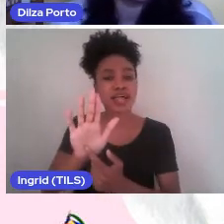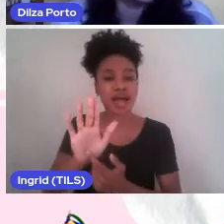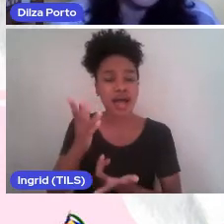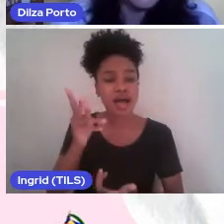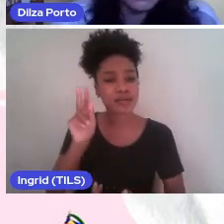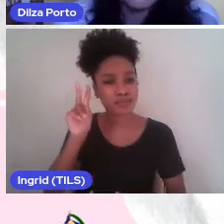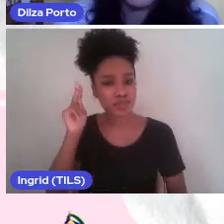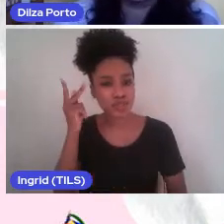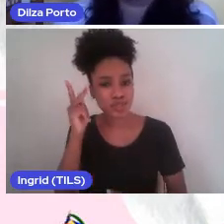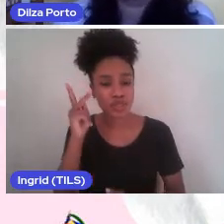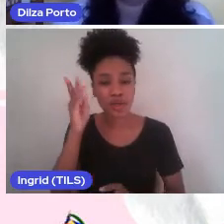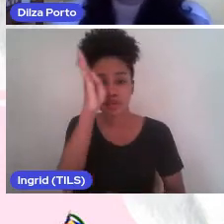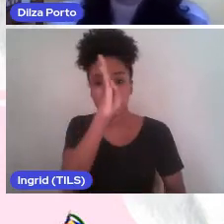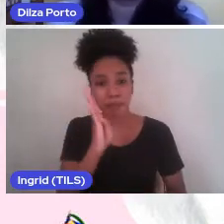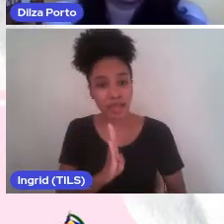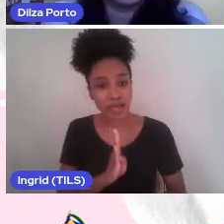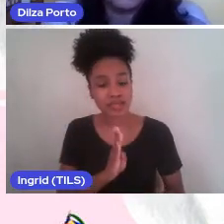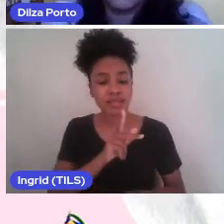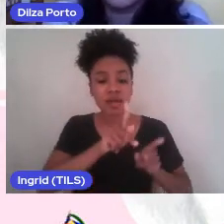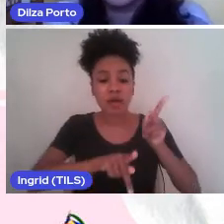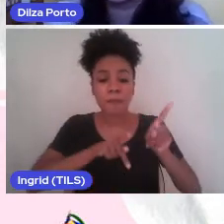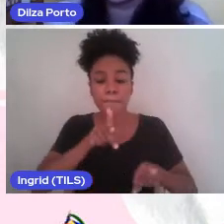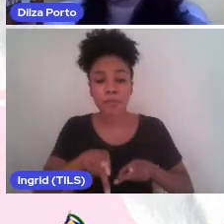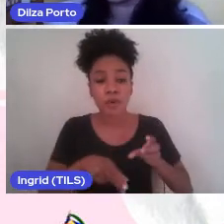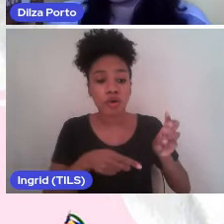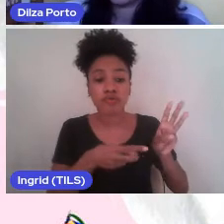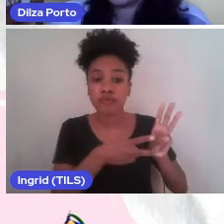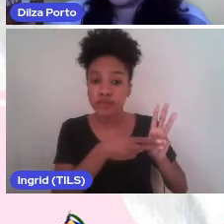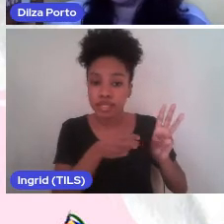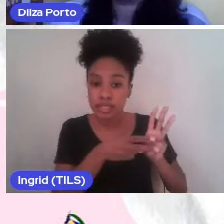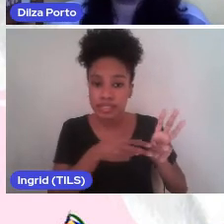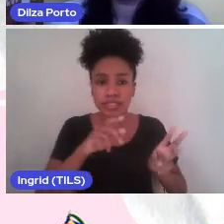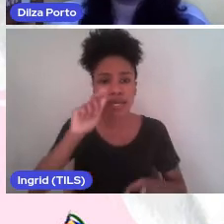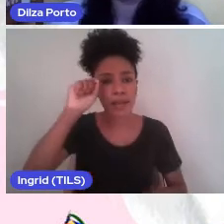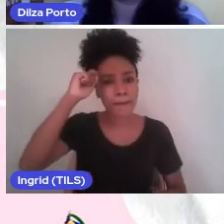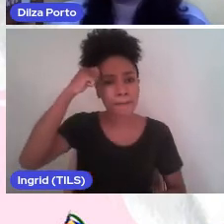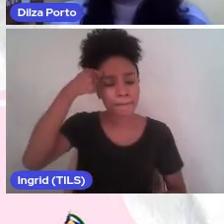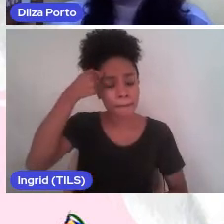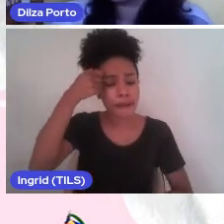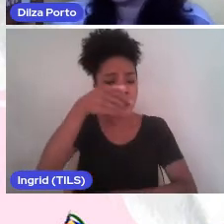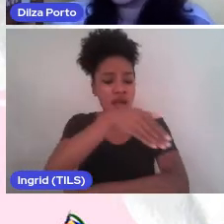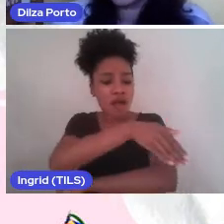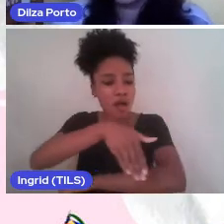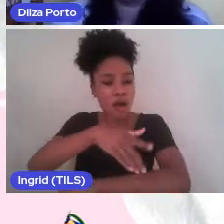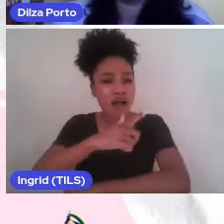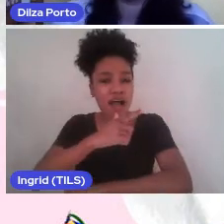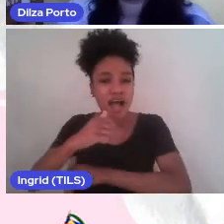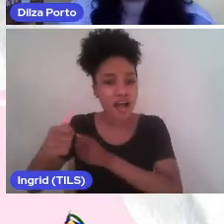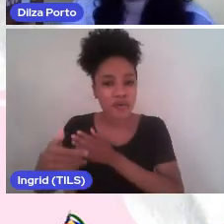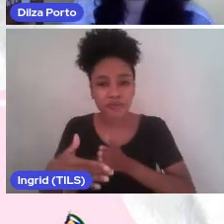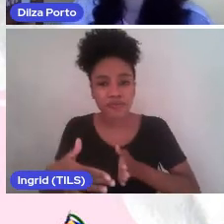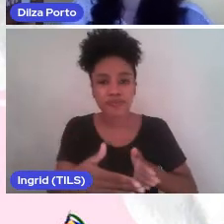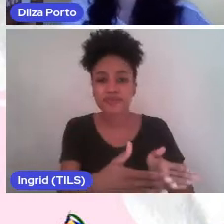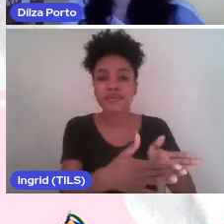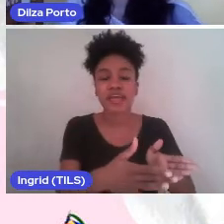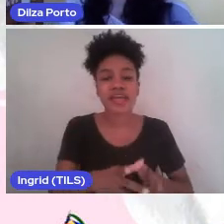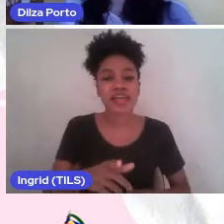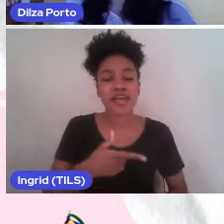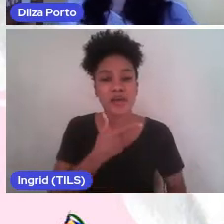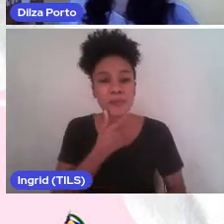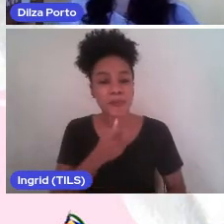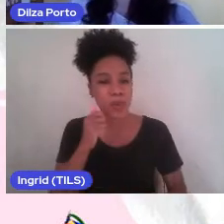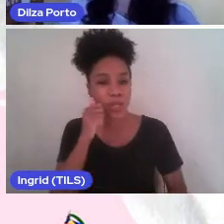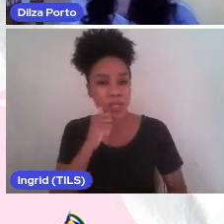Os povos indígenas, povos quilombolas, povos ribeirinhos, africanas, africanos e afrodescendentes,